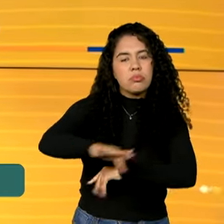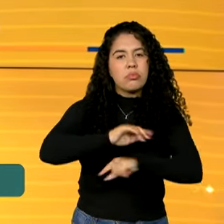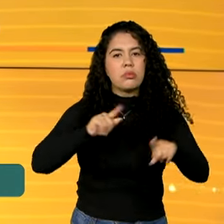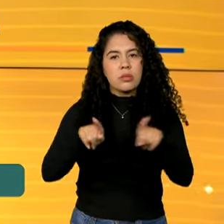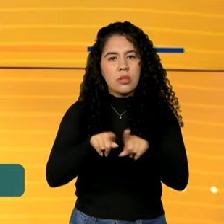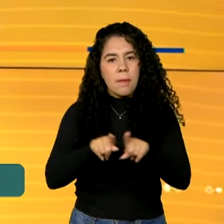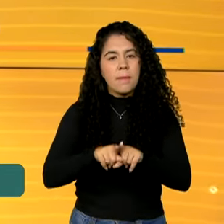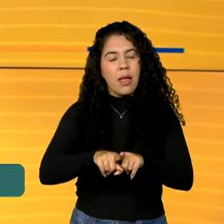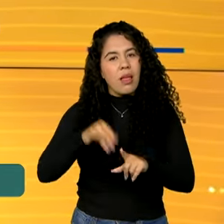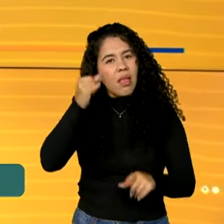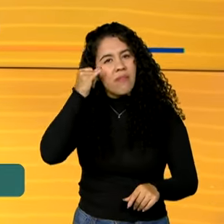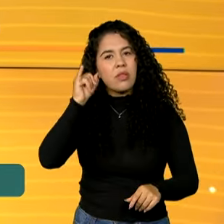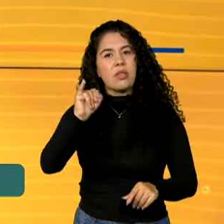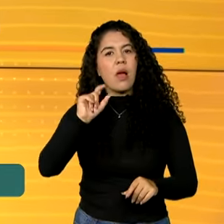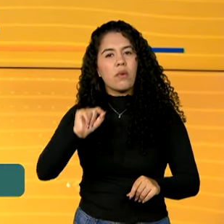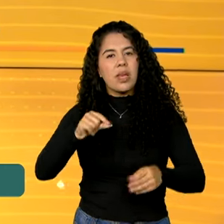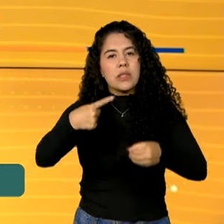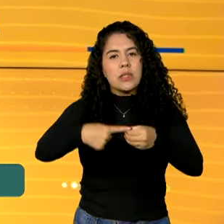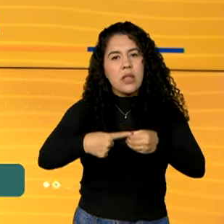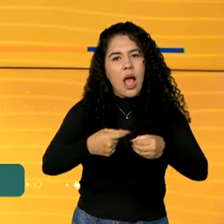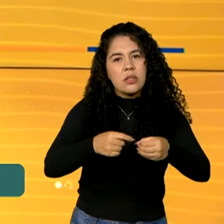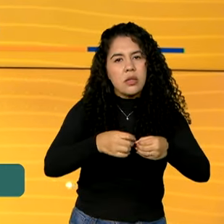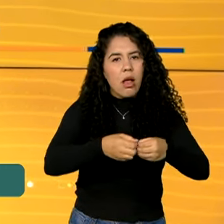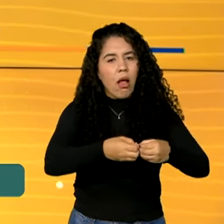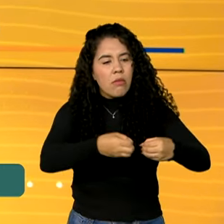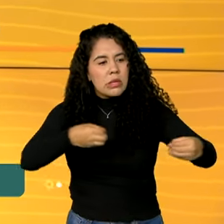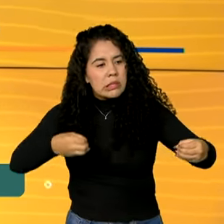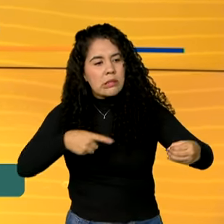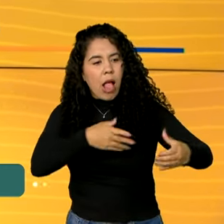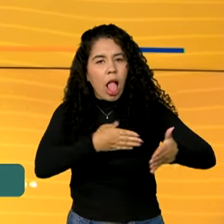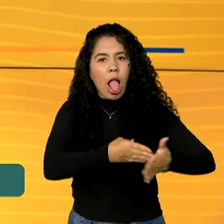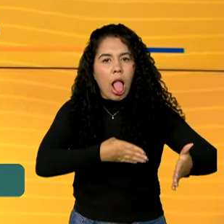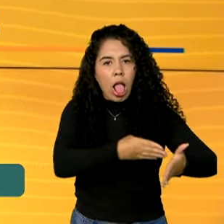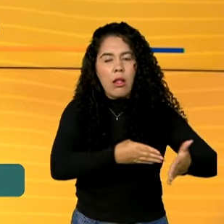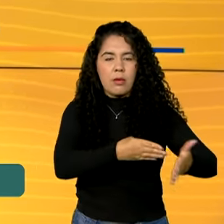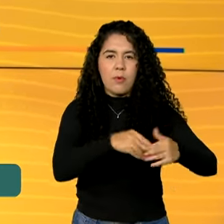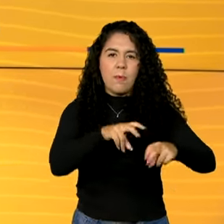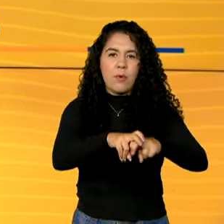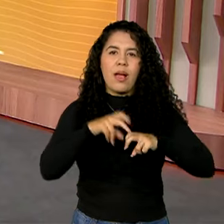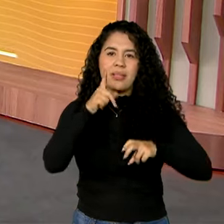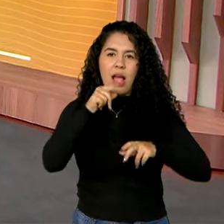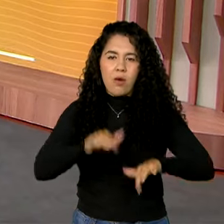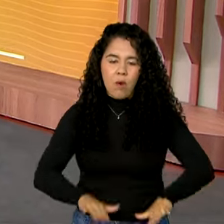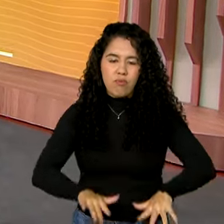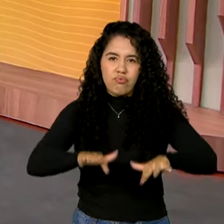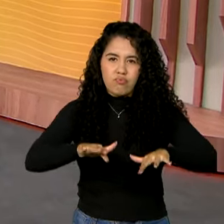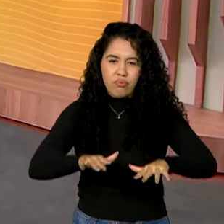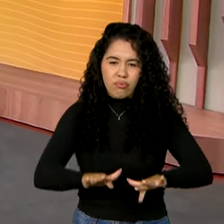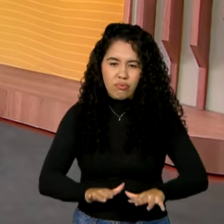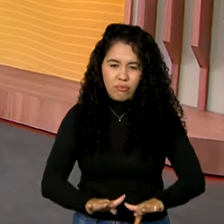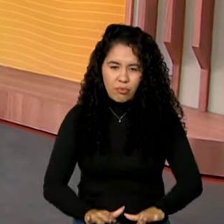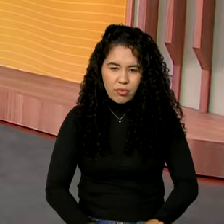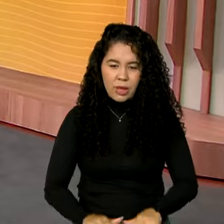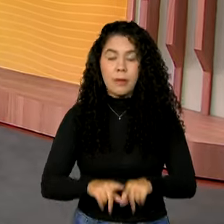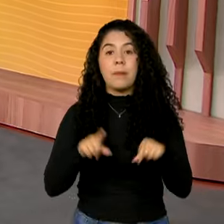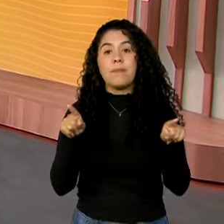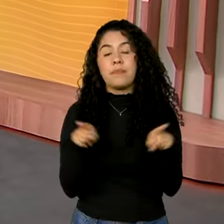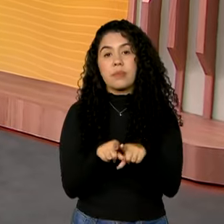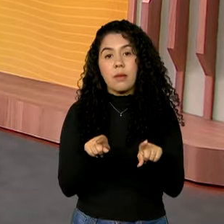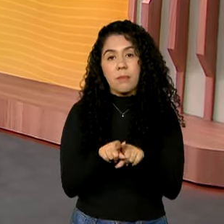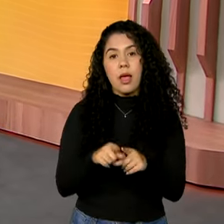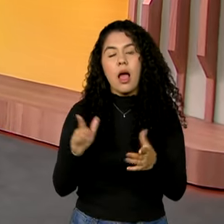cidades fiquem isoladas devido à redução do nível da água do rio. E uma das cidades que serão aí